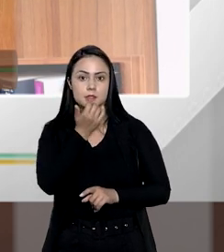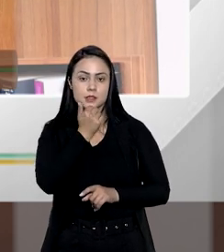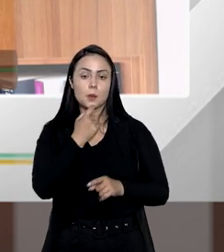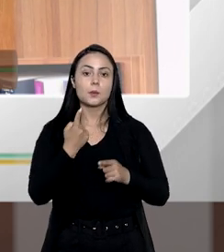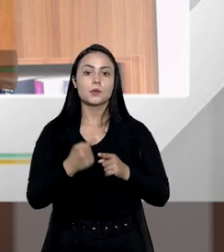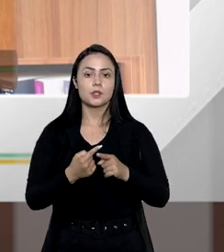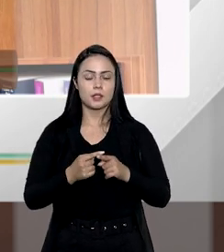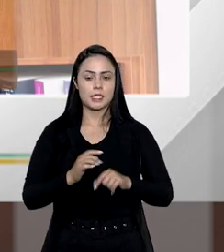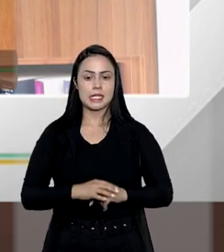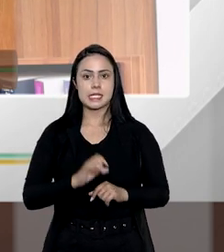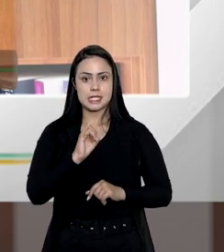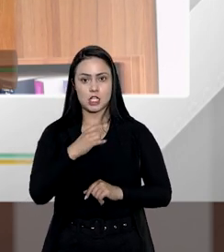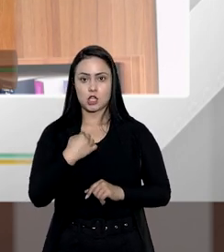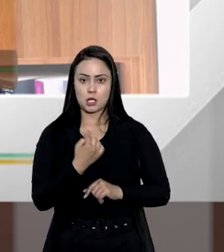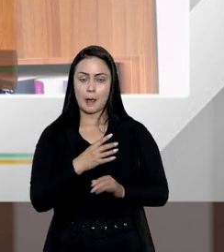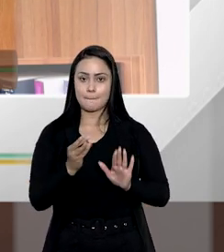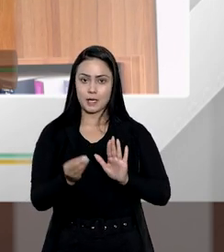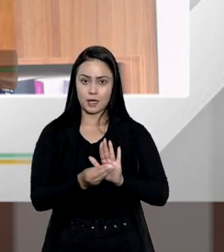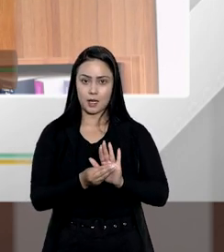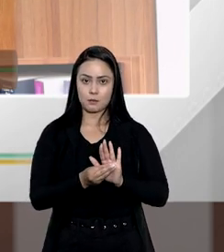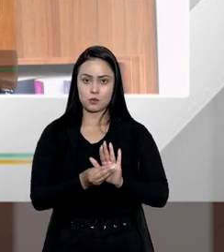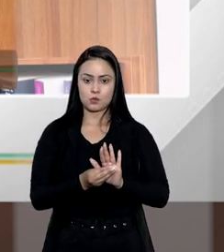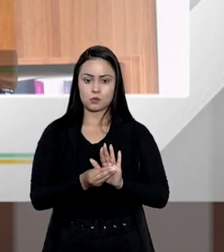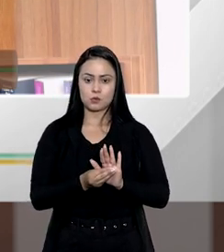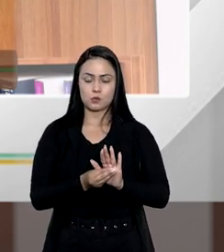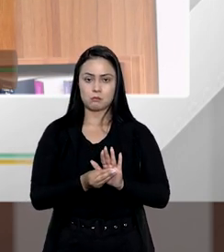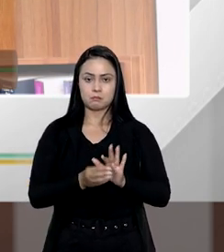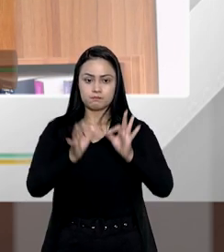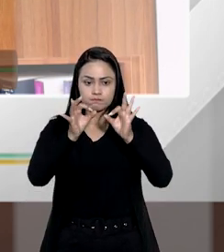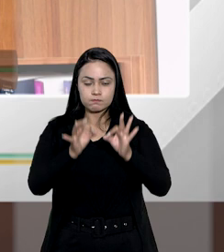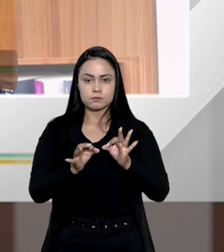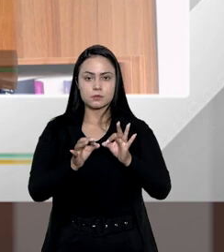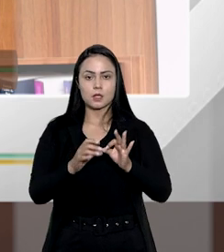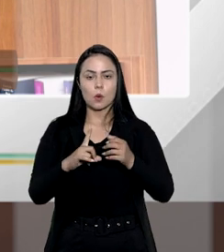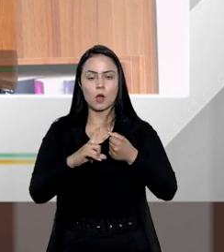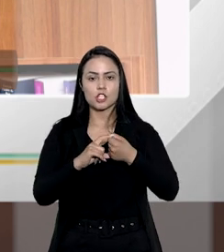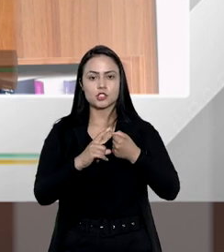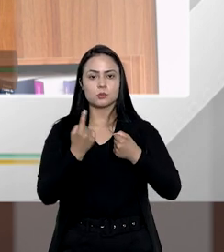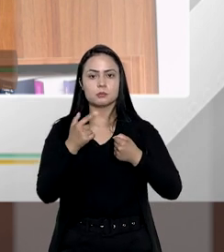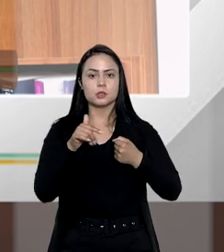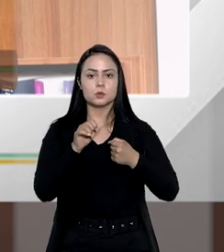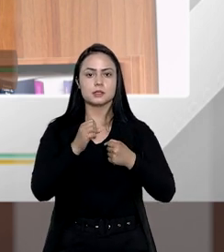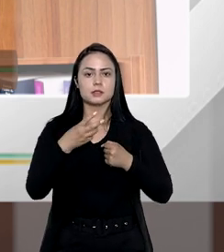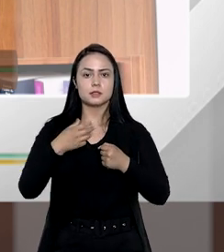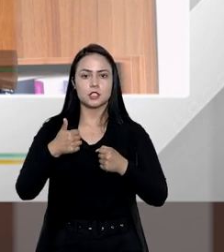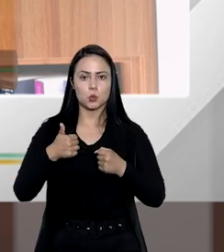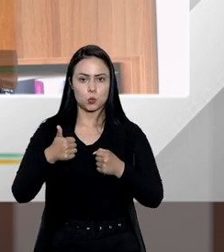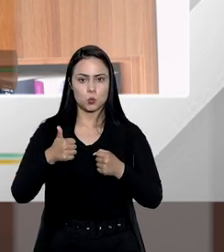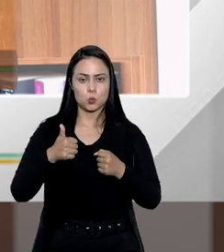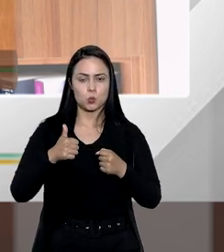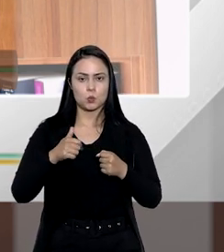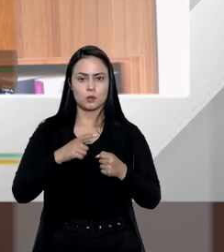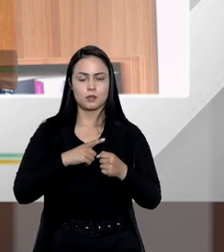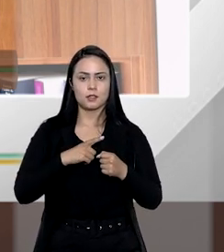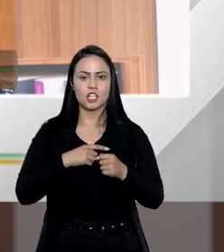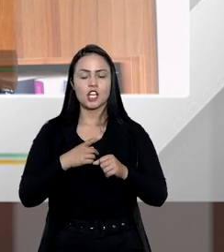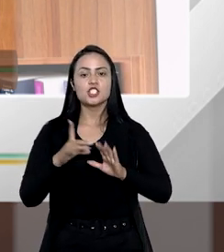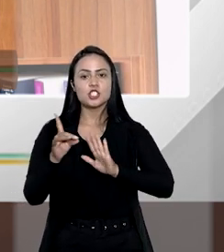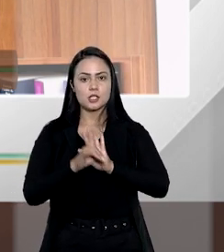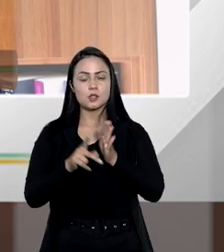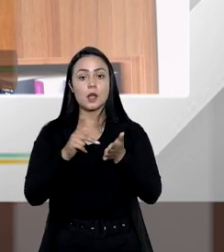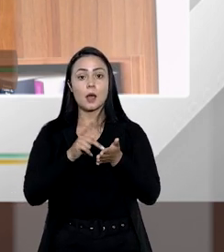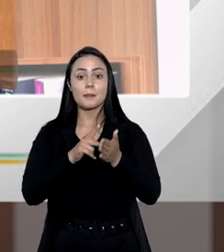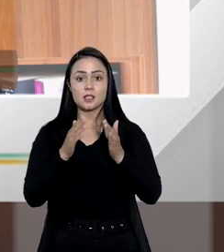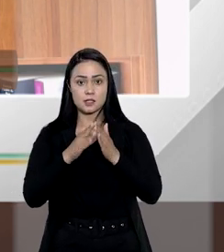porque se nós aplicarmos literalmente o artigo 1831 esse direito